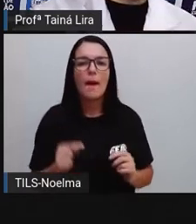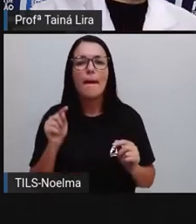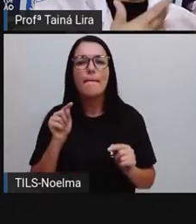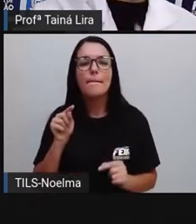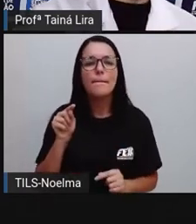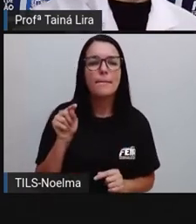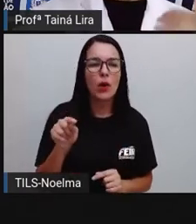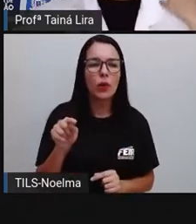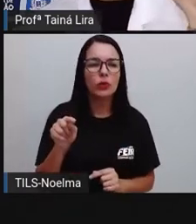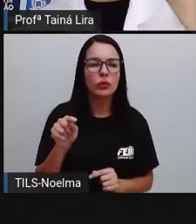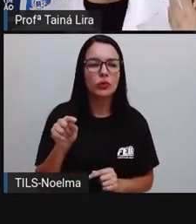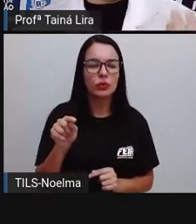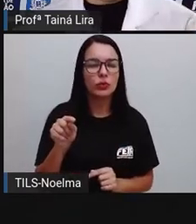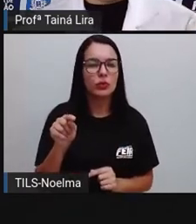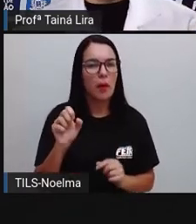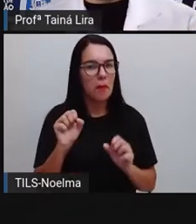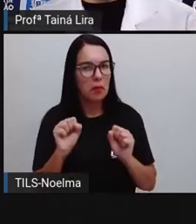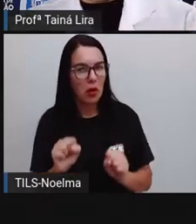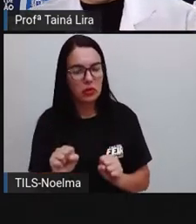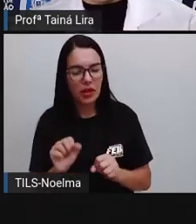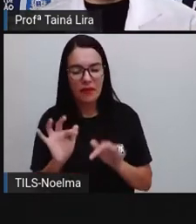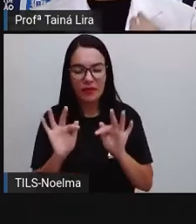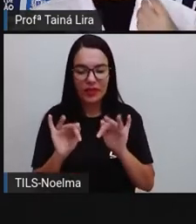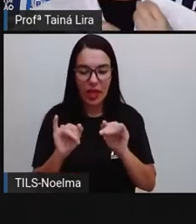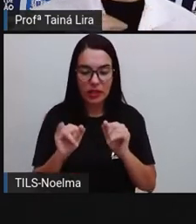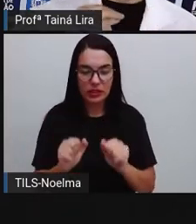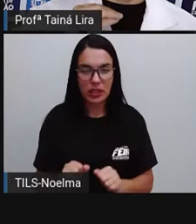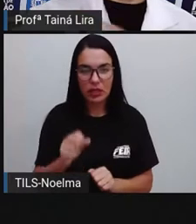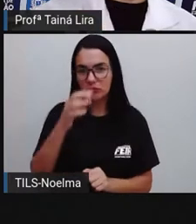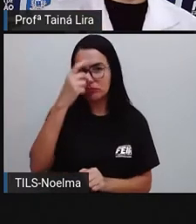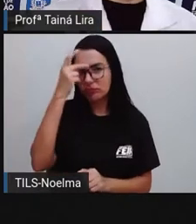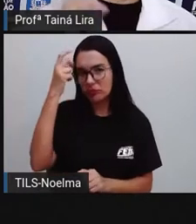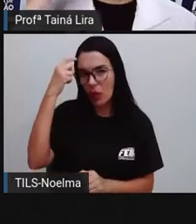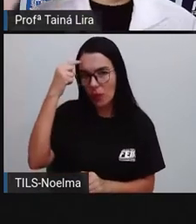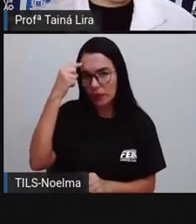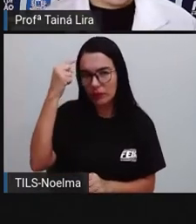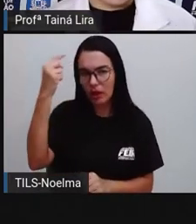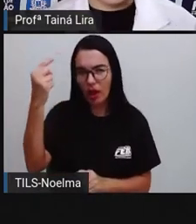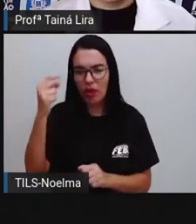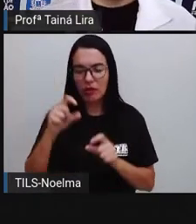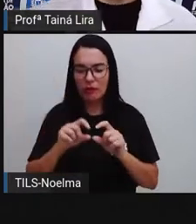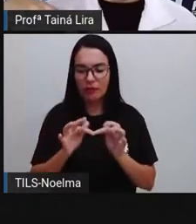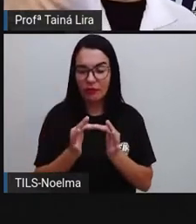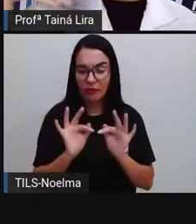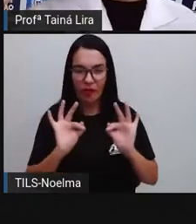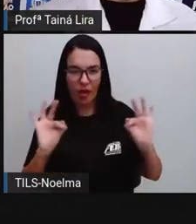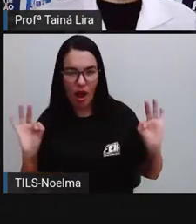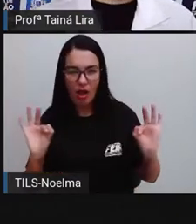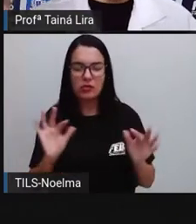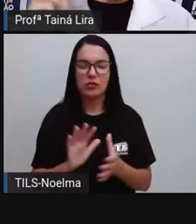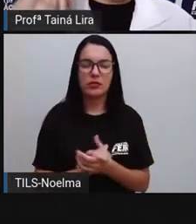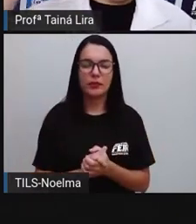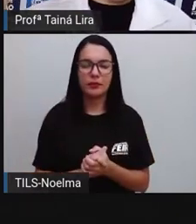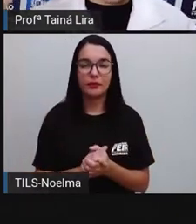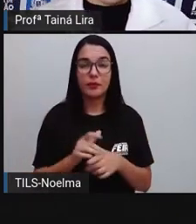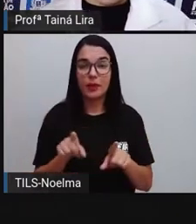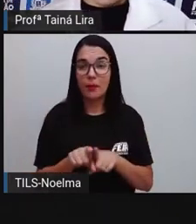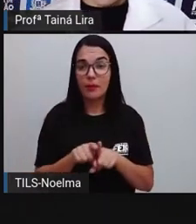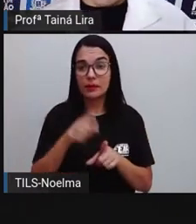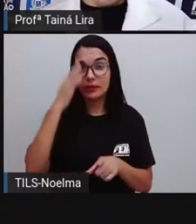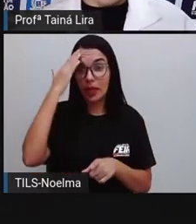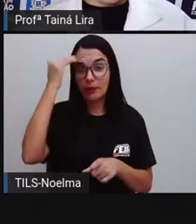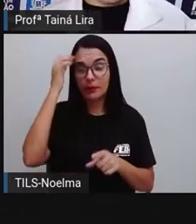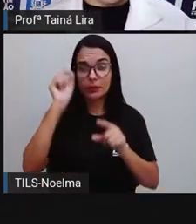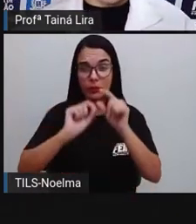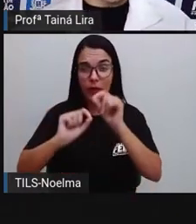pausa maior ou que está finalizando ali uma ideia, está finalizando ali, né? Uma frase. Nós sabemos que lá no final da frase a gente